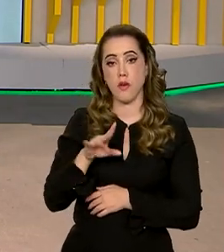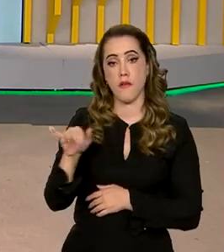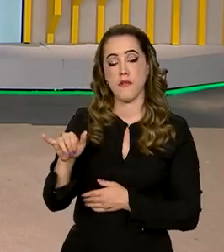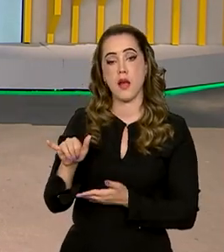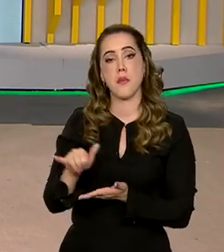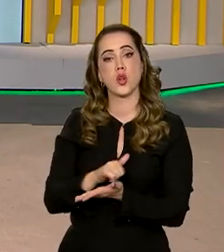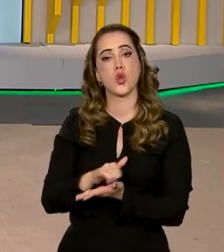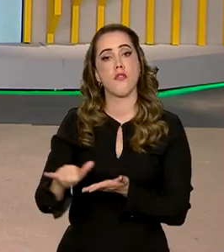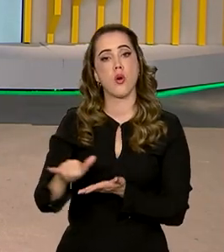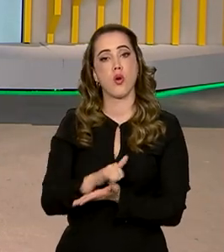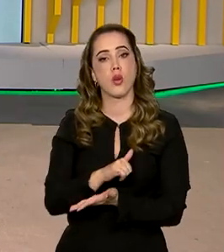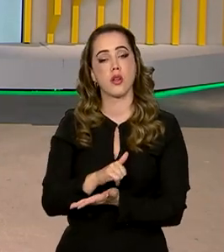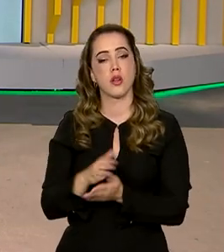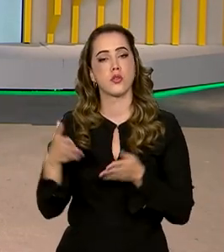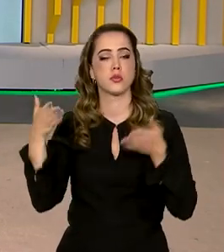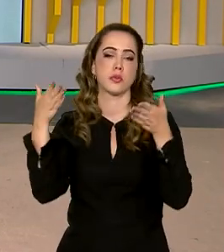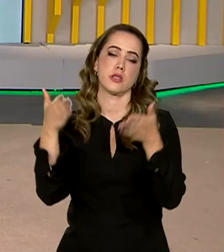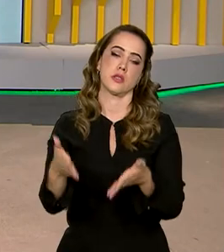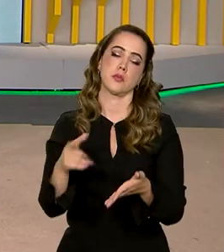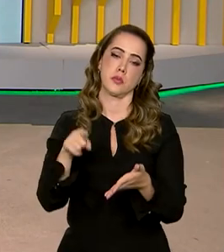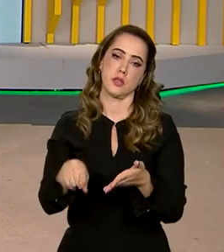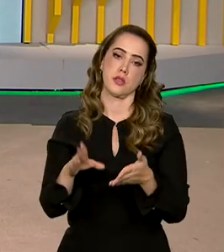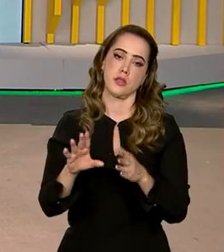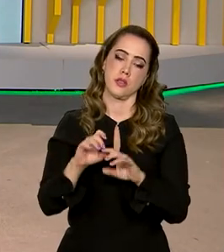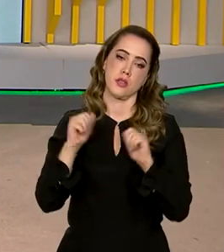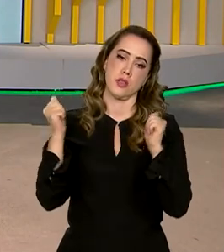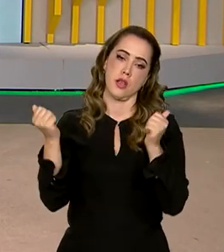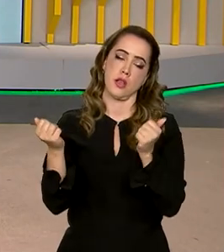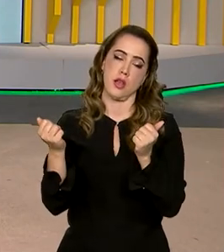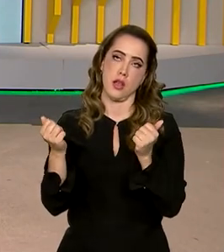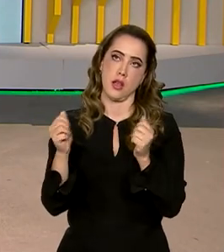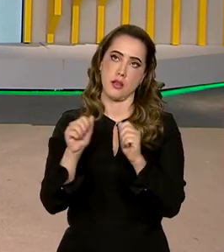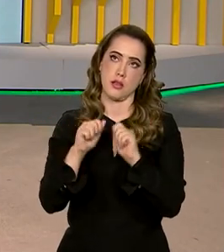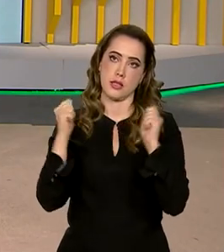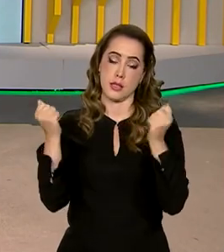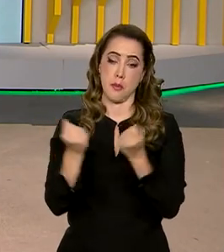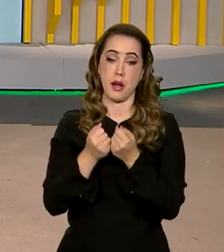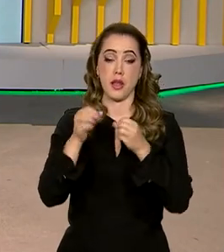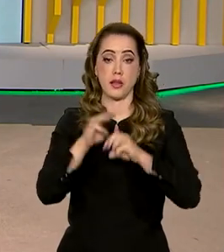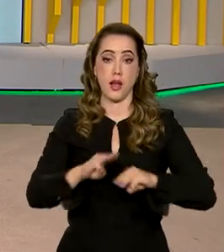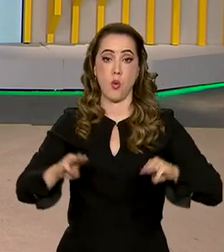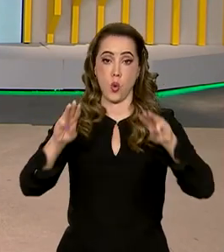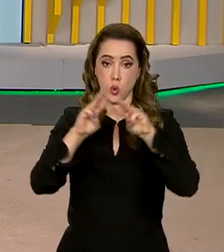Nova Iorque, onde ele participa da Assembleia Geral da ONU, é isso mesmo?